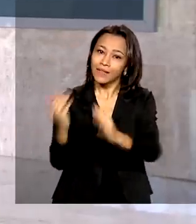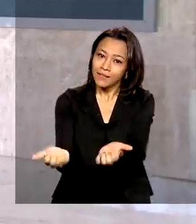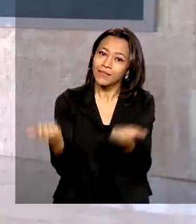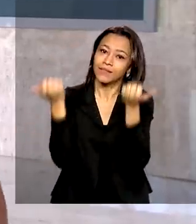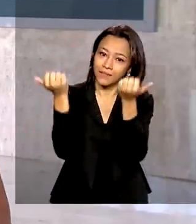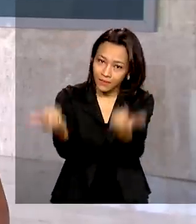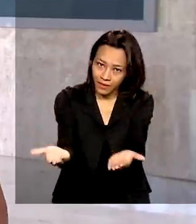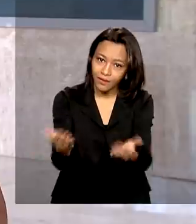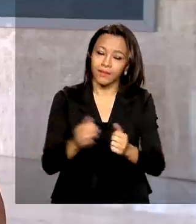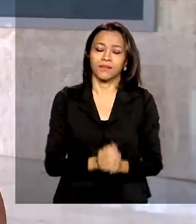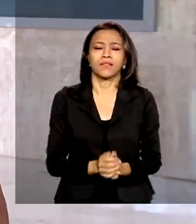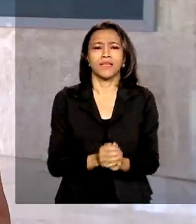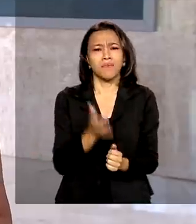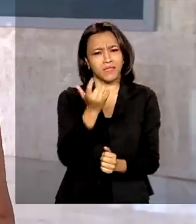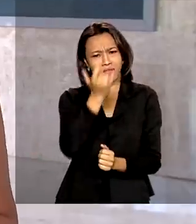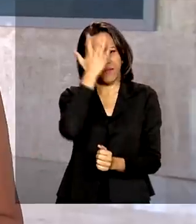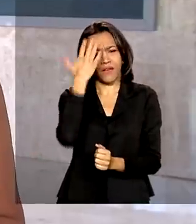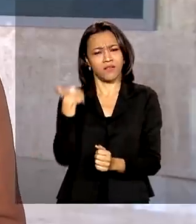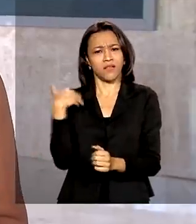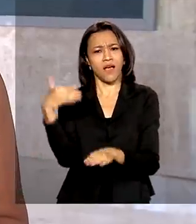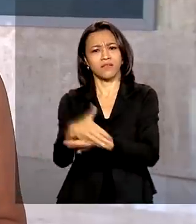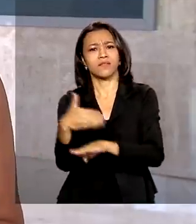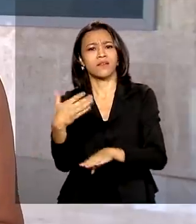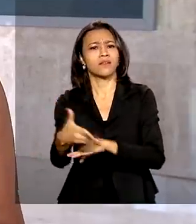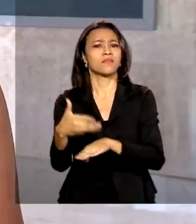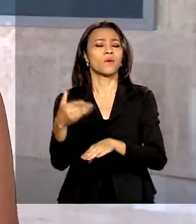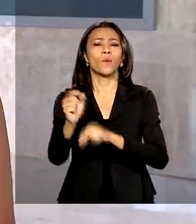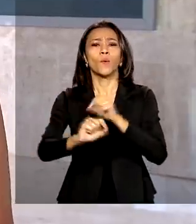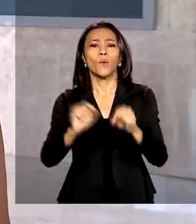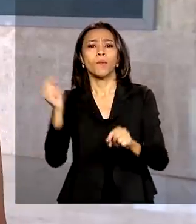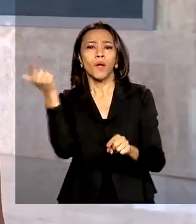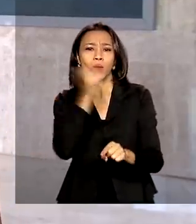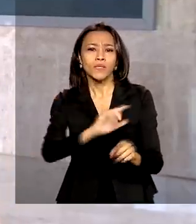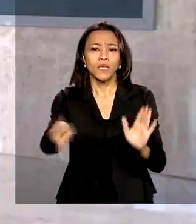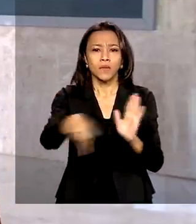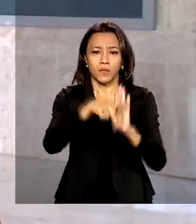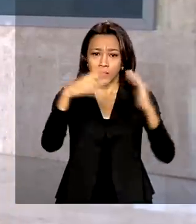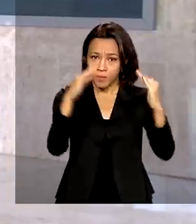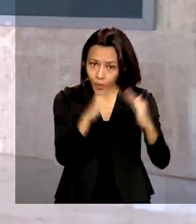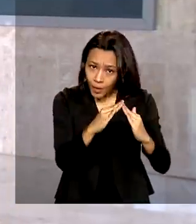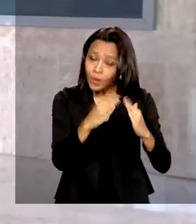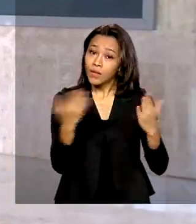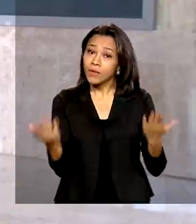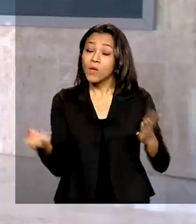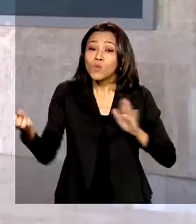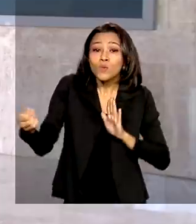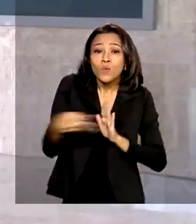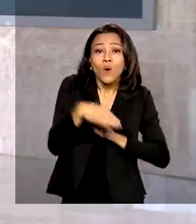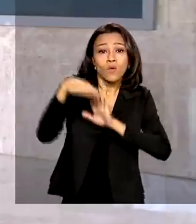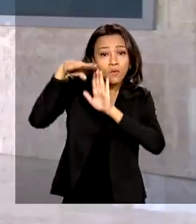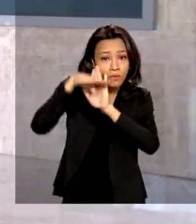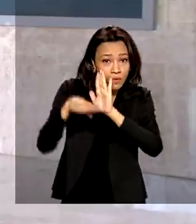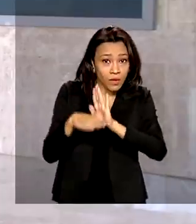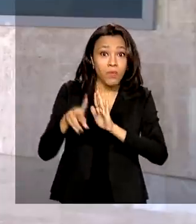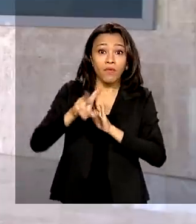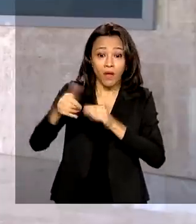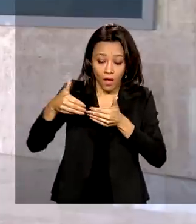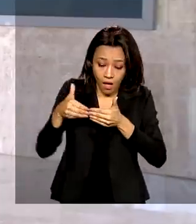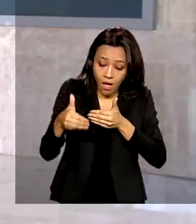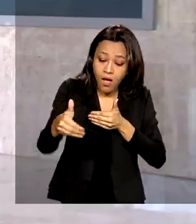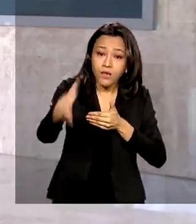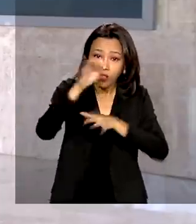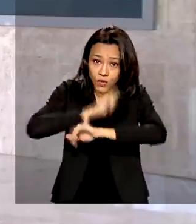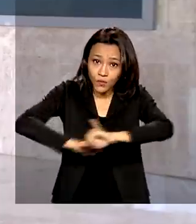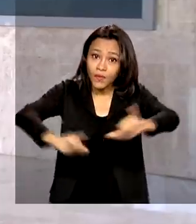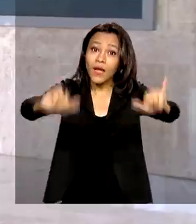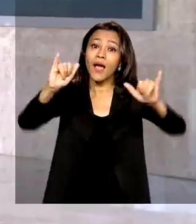para facilitar ainda mais o acesso de quem precisa a essas residências populares, um novo programa deve ser lançado em breve.